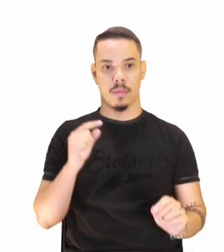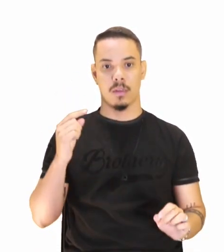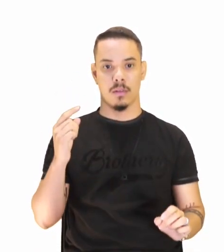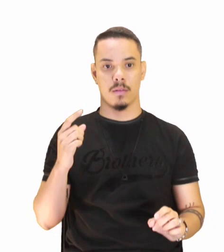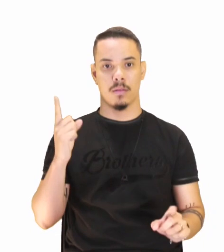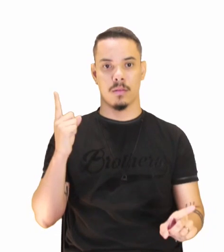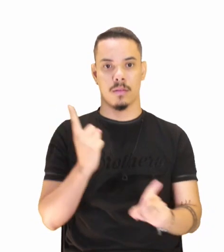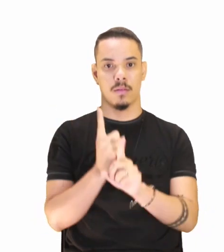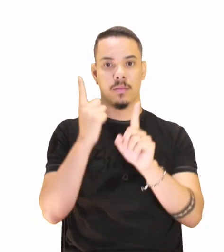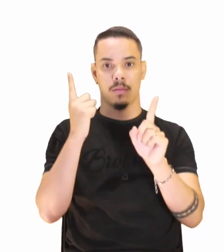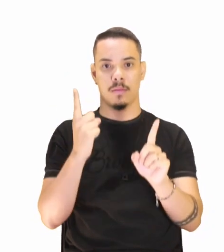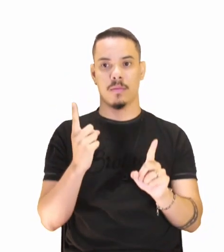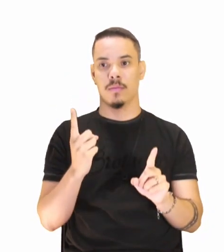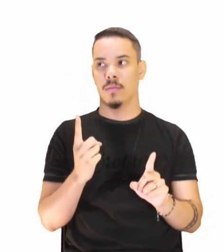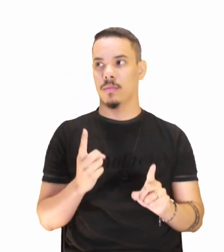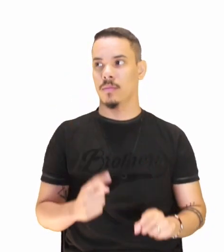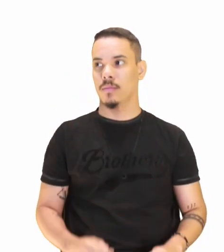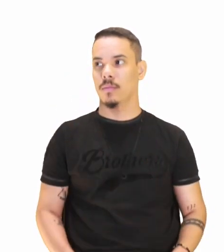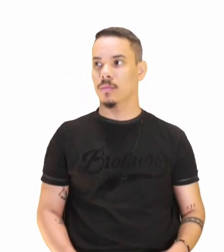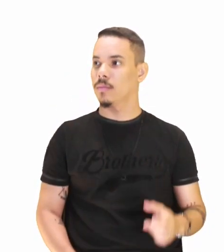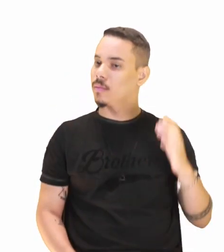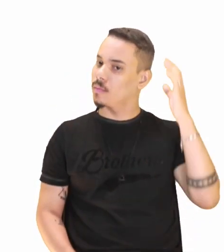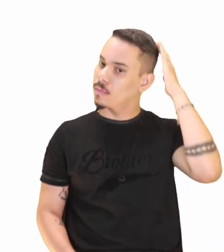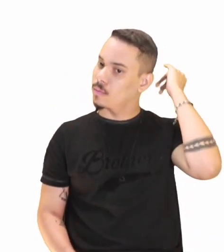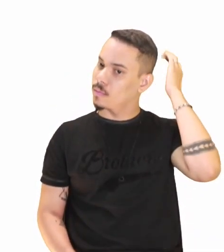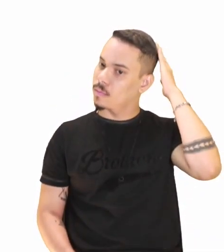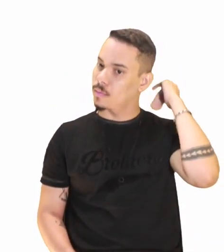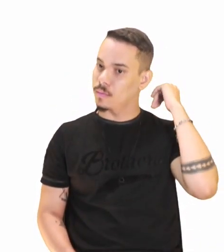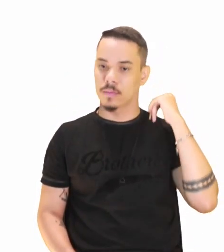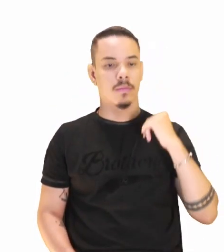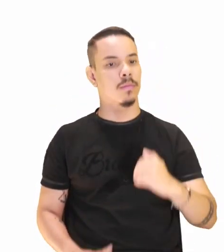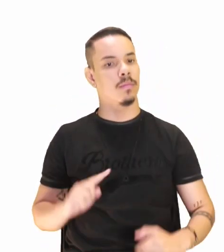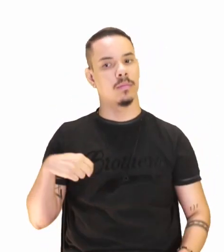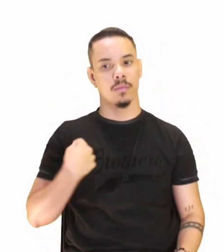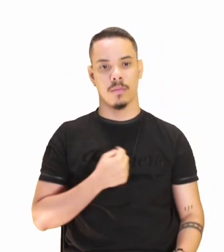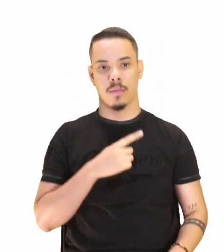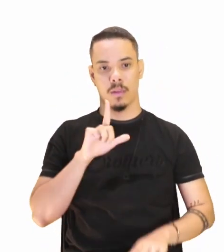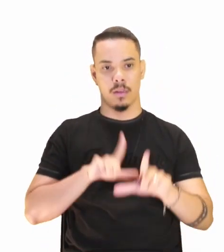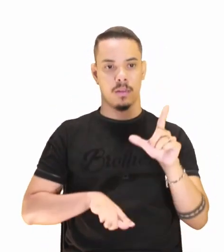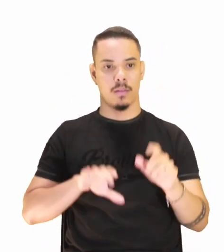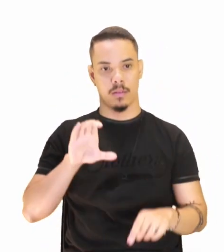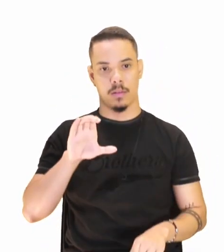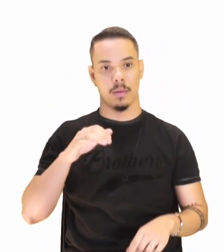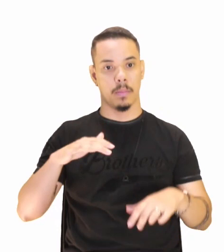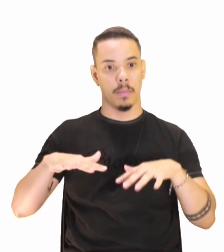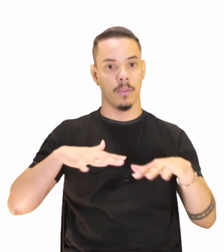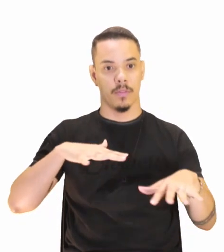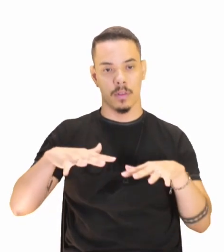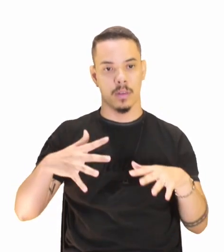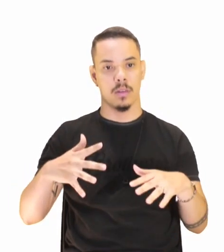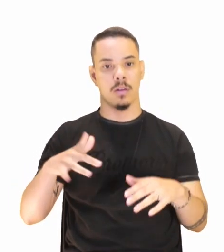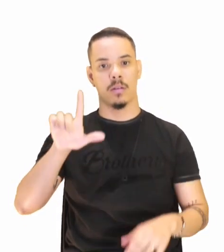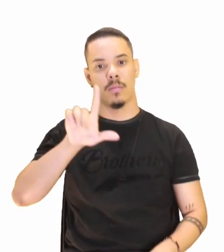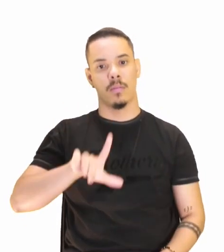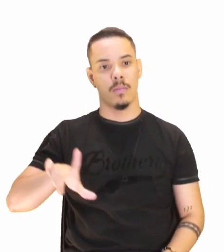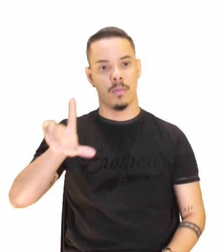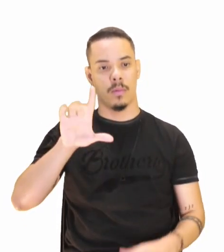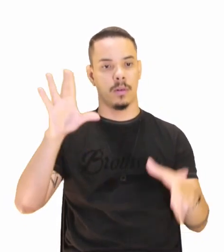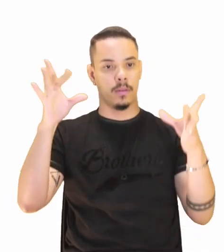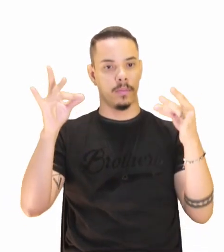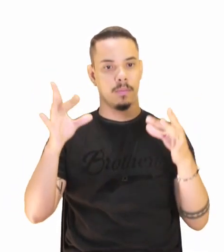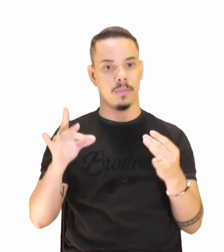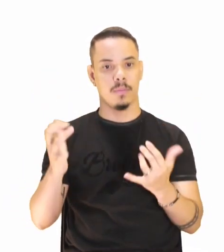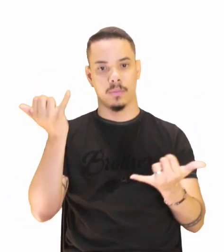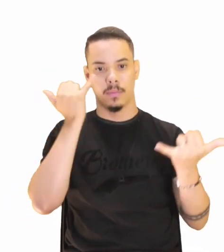não, achado. Foi um achamento, né? Aqui nós temos a letra C. Manifestações literárias consistiam em descrições